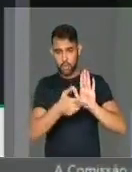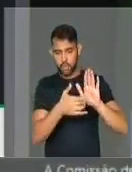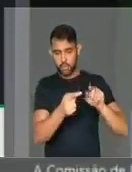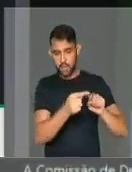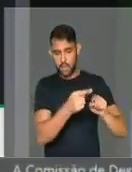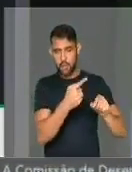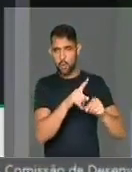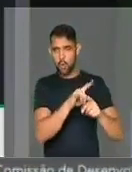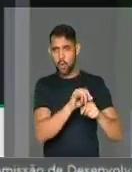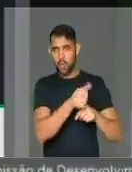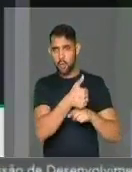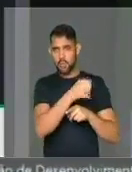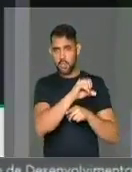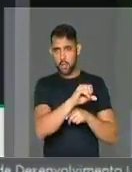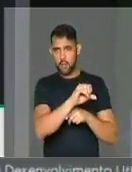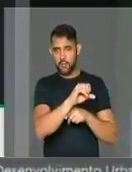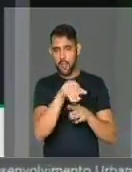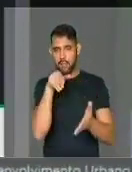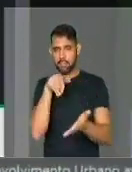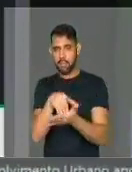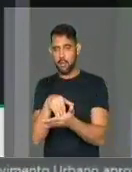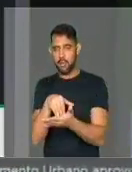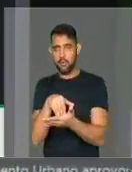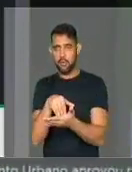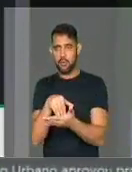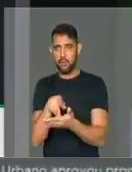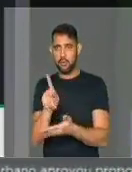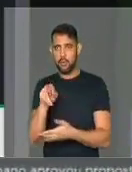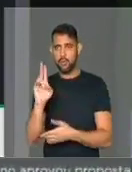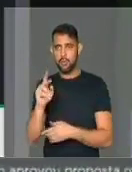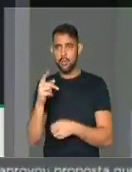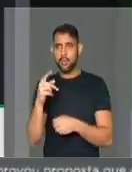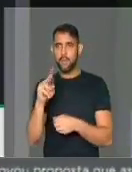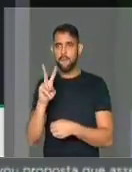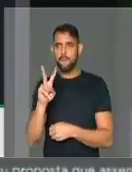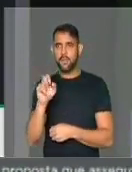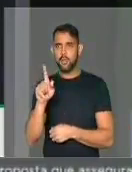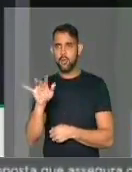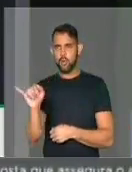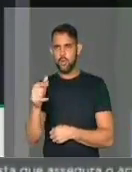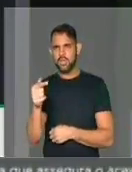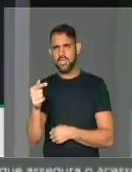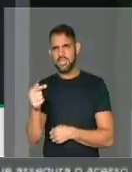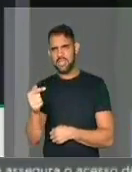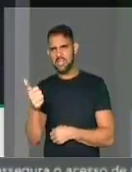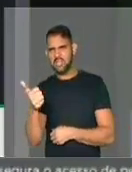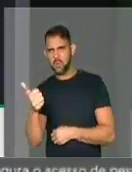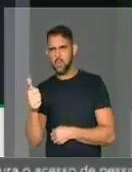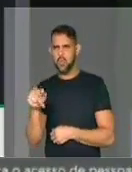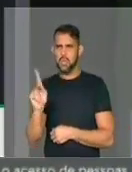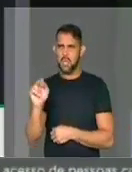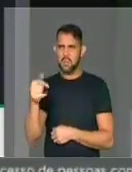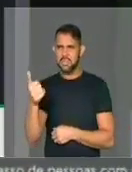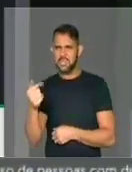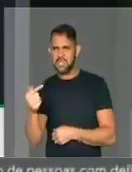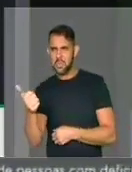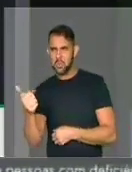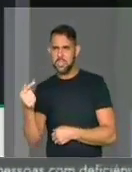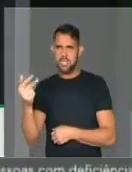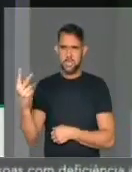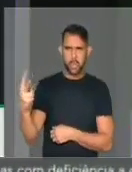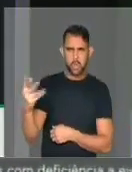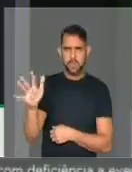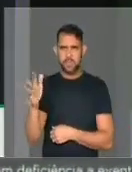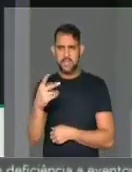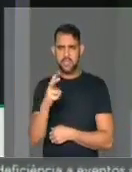entre o quilômetro 19 até Vitorugo, quilômetro 71 ou mais ou menos 72, um